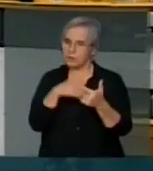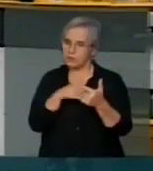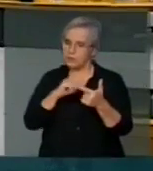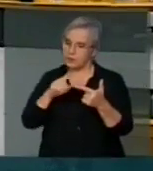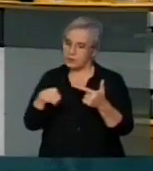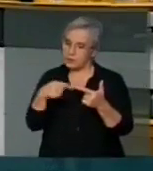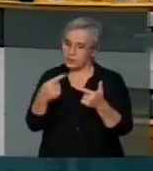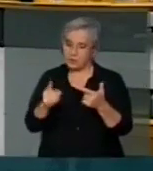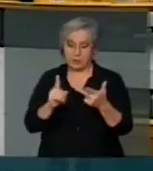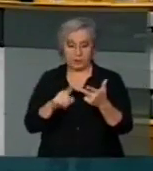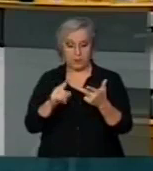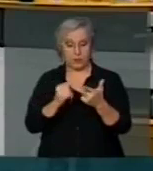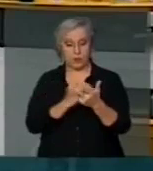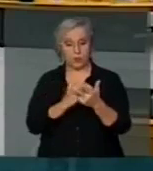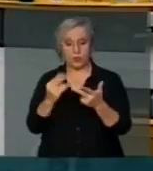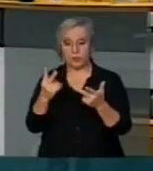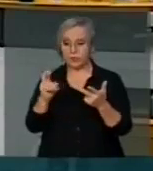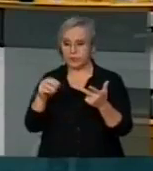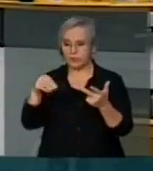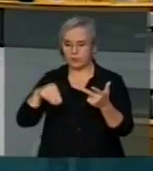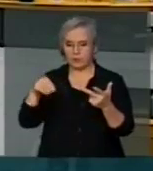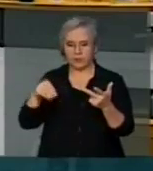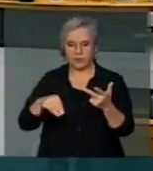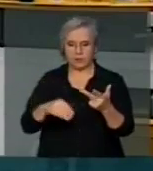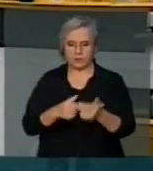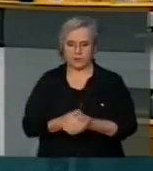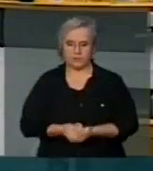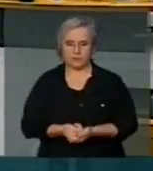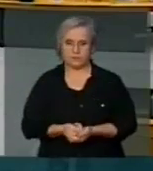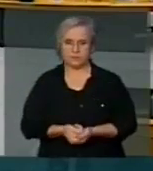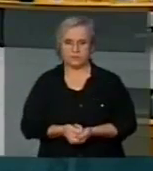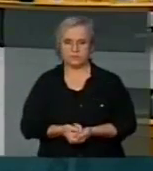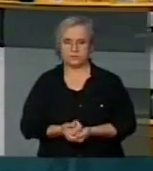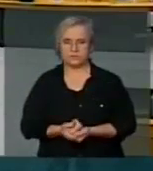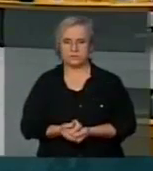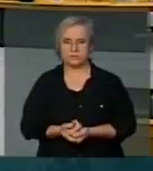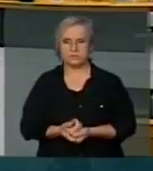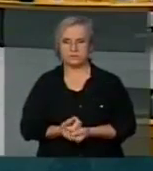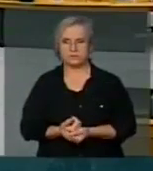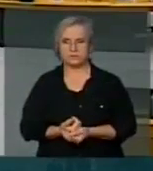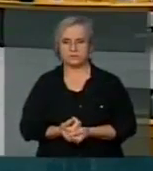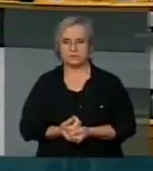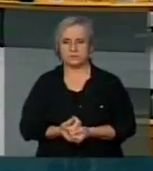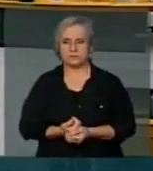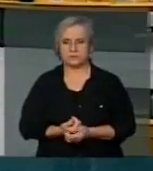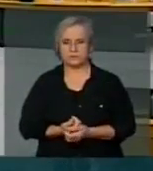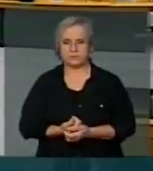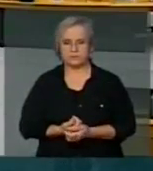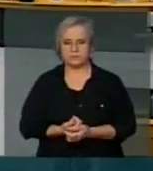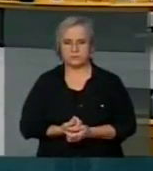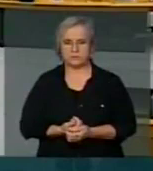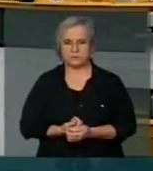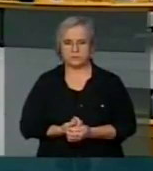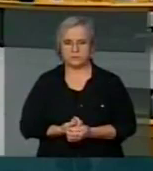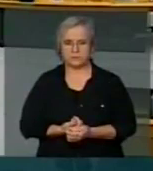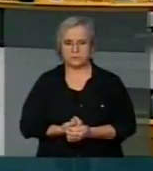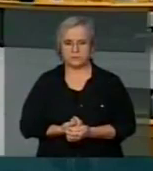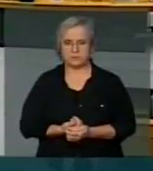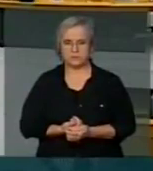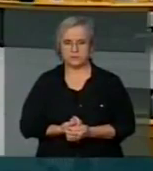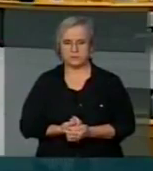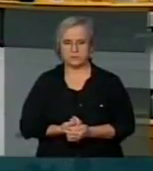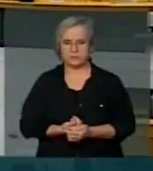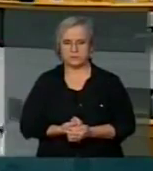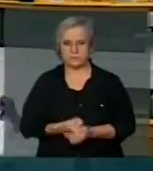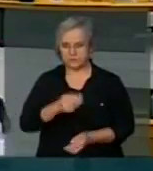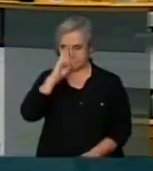início do grande expediente, onde eu tenho a honra de ser o primeiro, e em segundo é o deputado Paulo Maluf. Sr. Presidente, eu